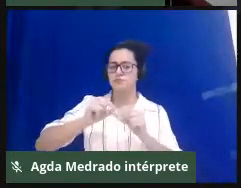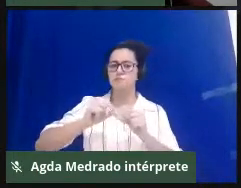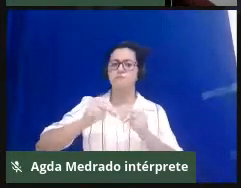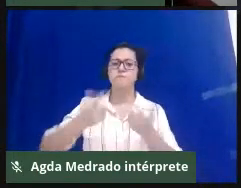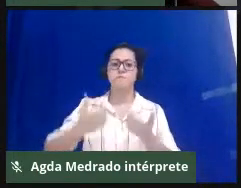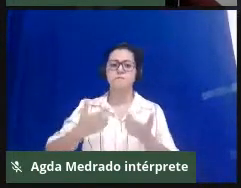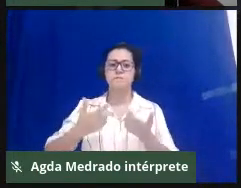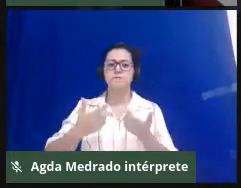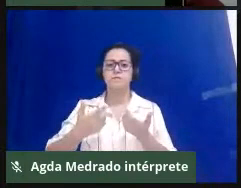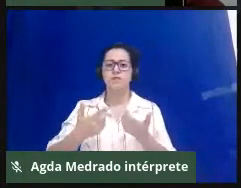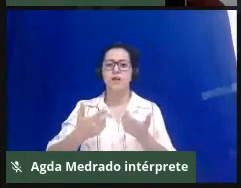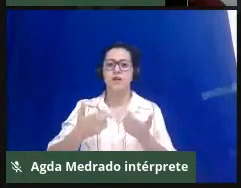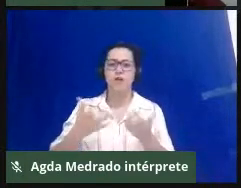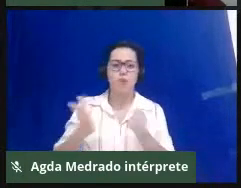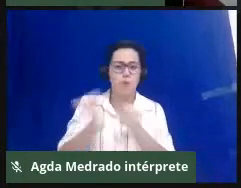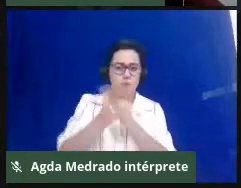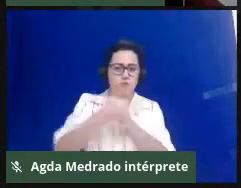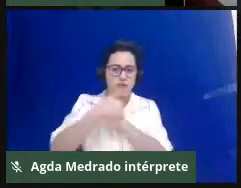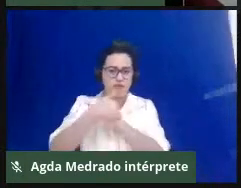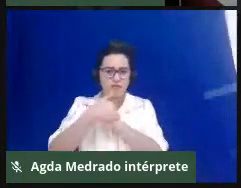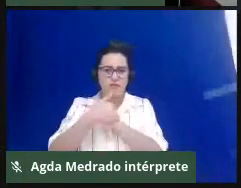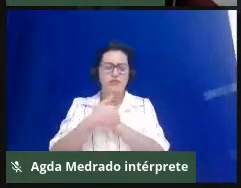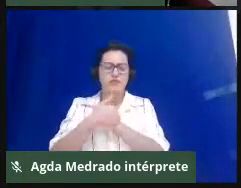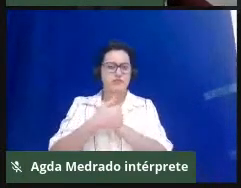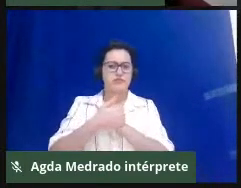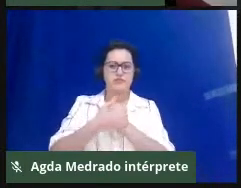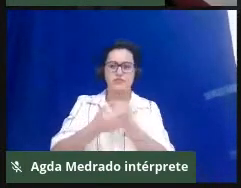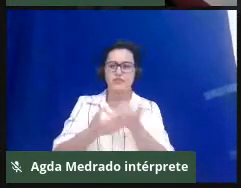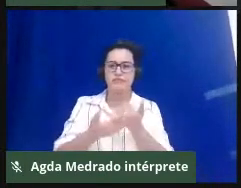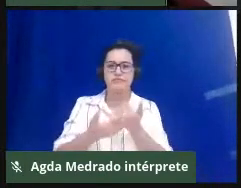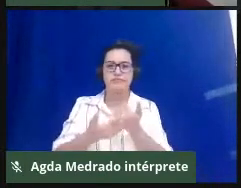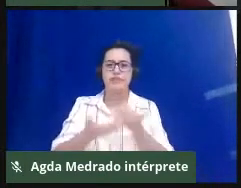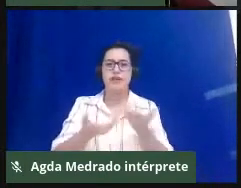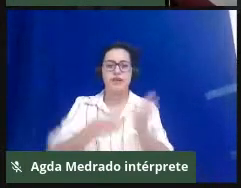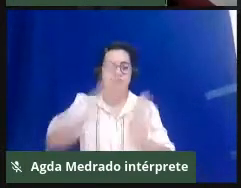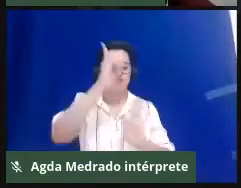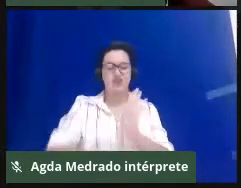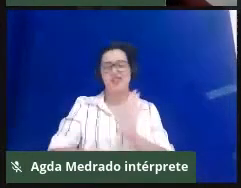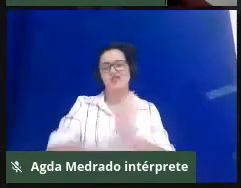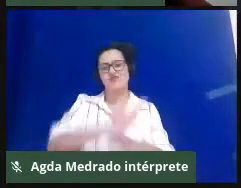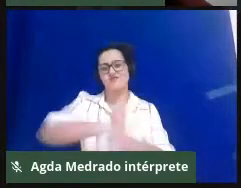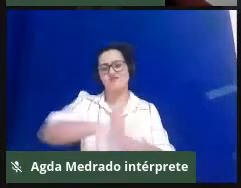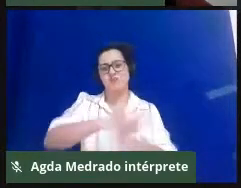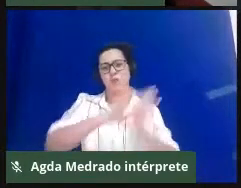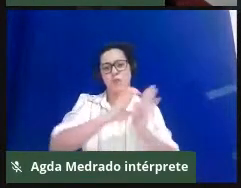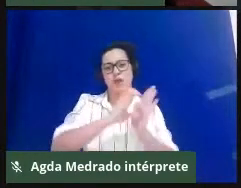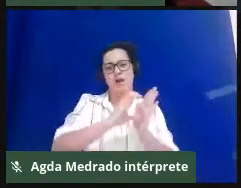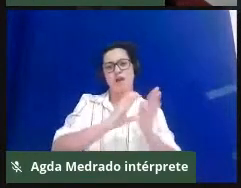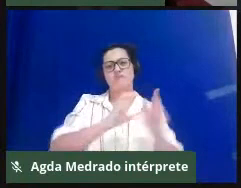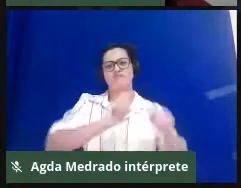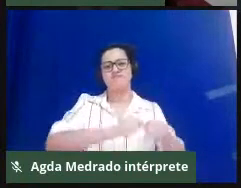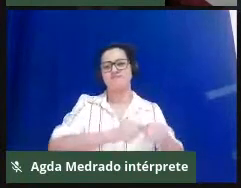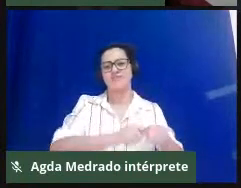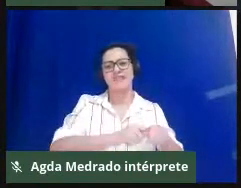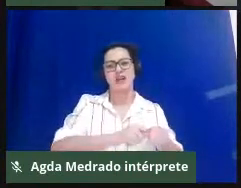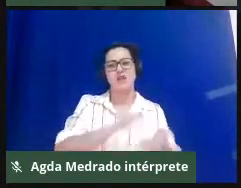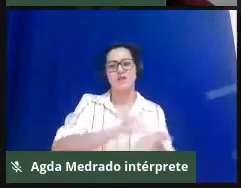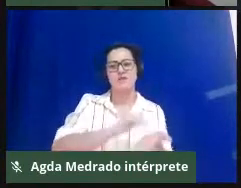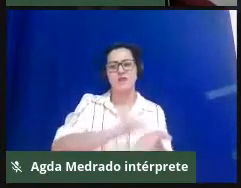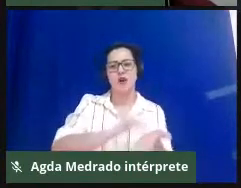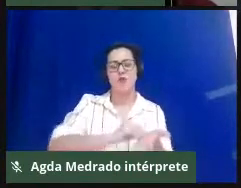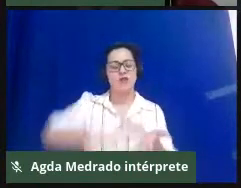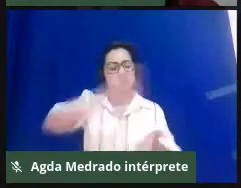tradicionais, sobretudo das comunidades quilombolas, quando não regularizam os territórios, mas também uma atuação